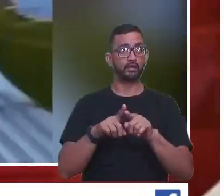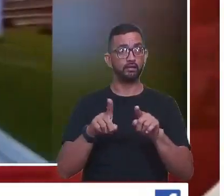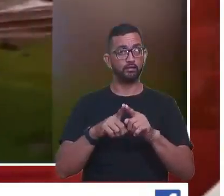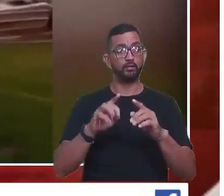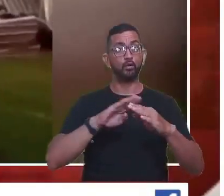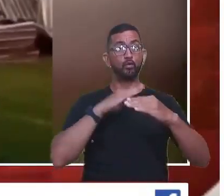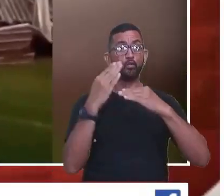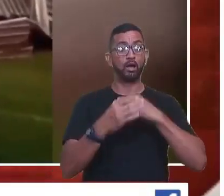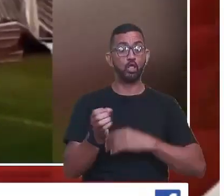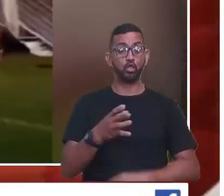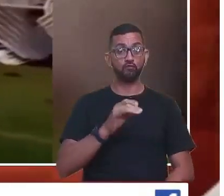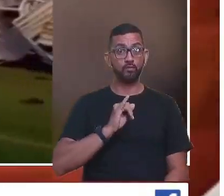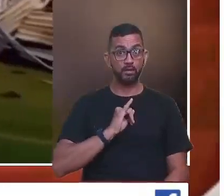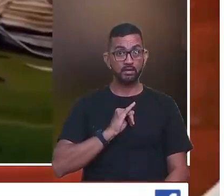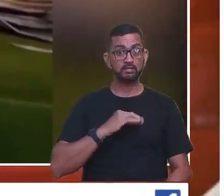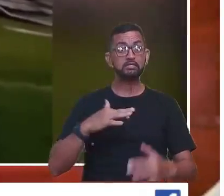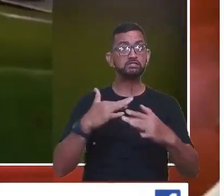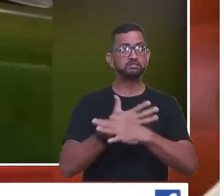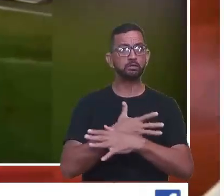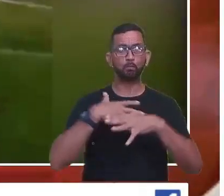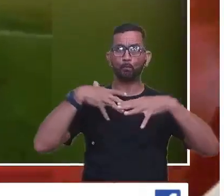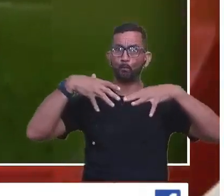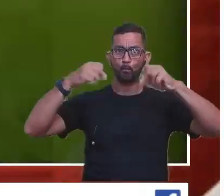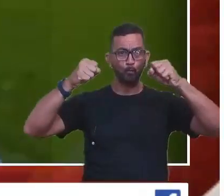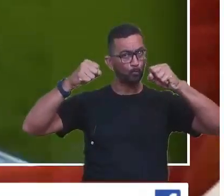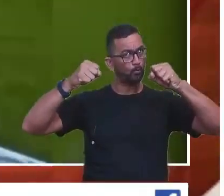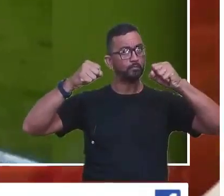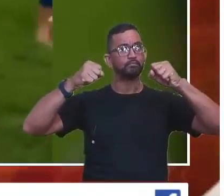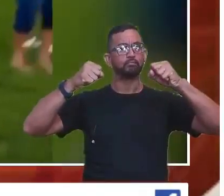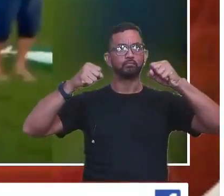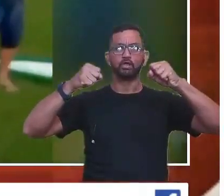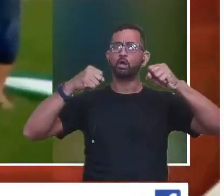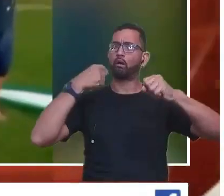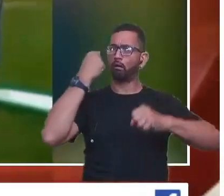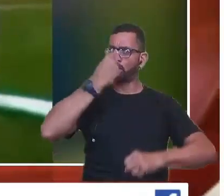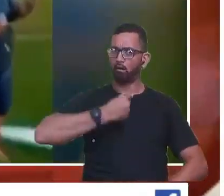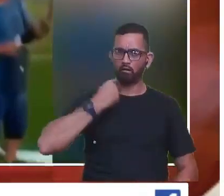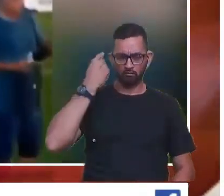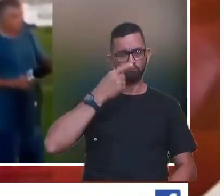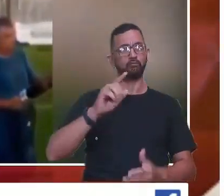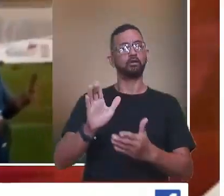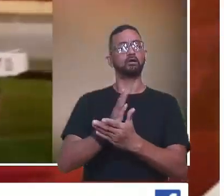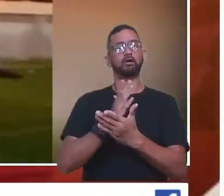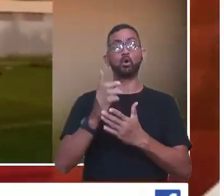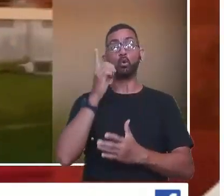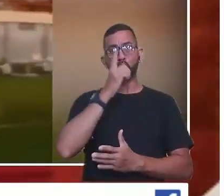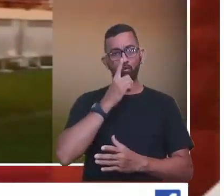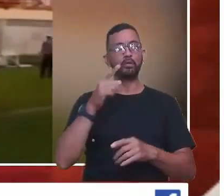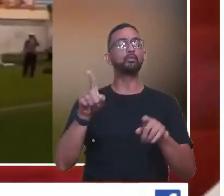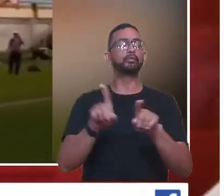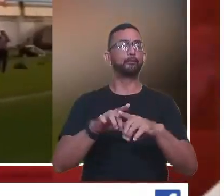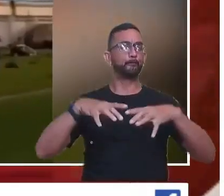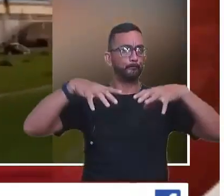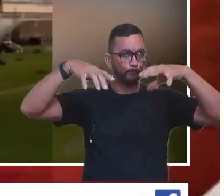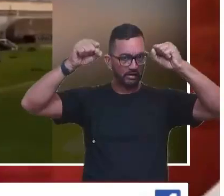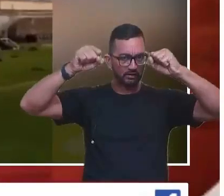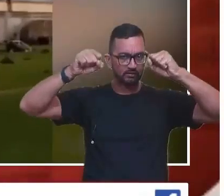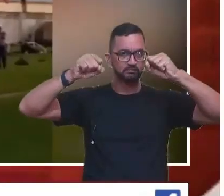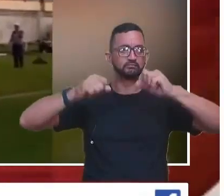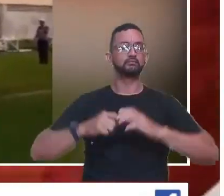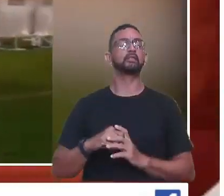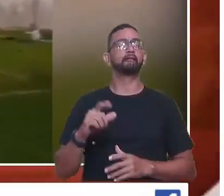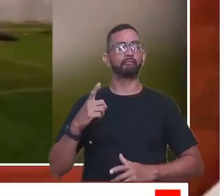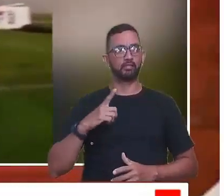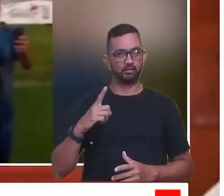Grande parte do bairro Nova Imperatriz e do centro ficaram sem energia elétrica por muitas horas e alguns, até no domingo, ainda sem